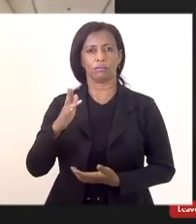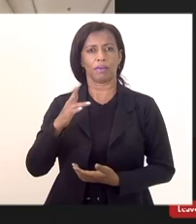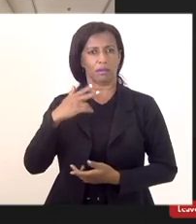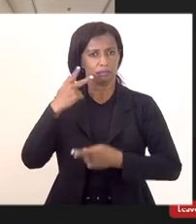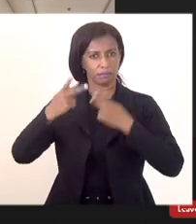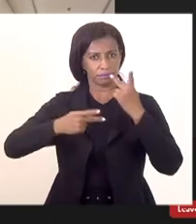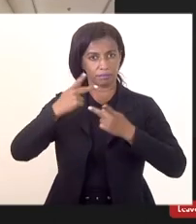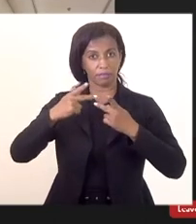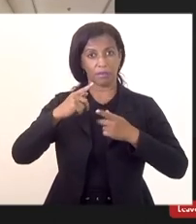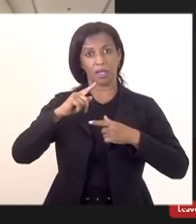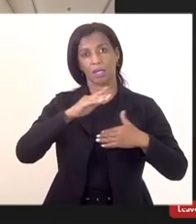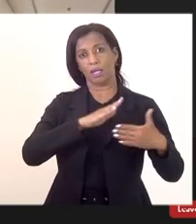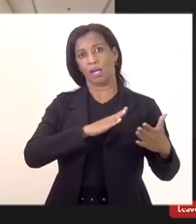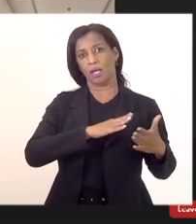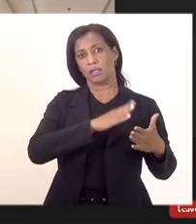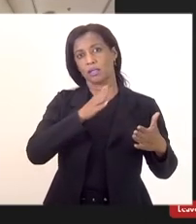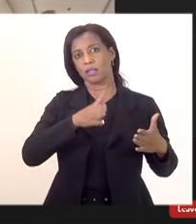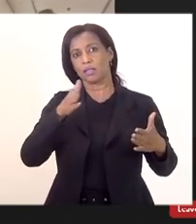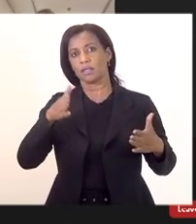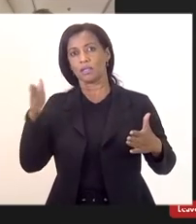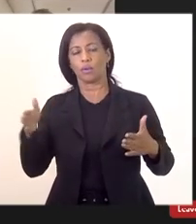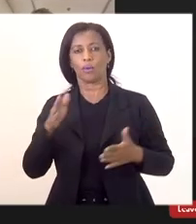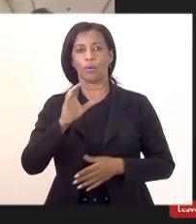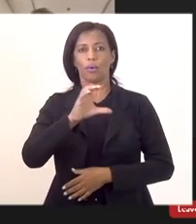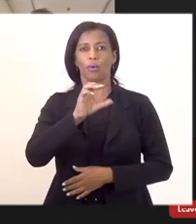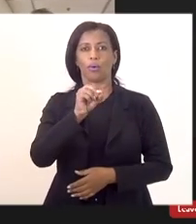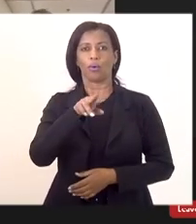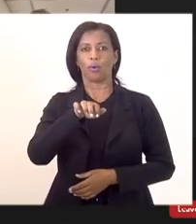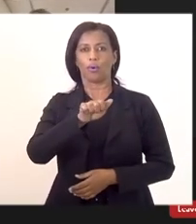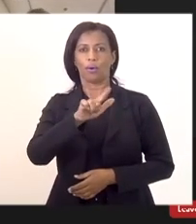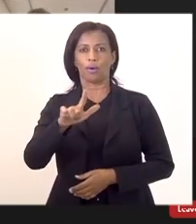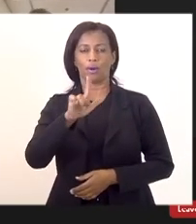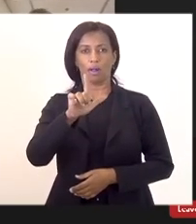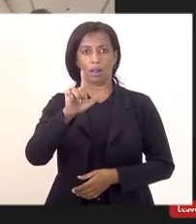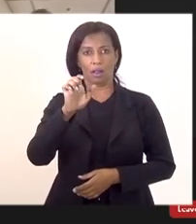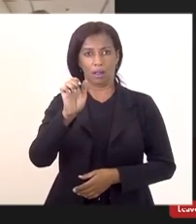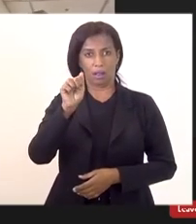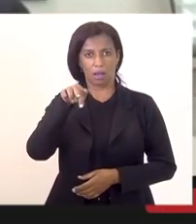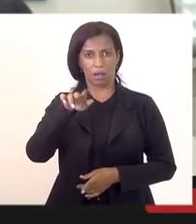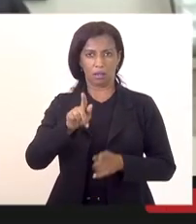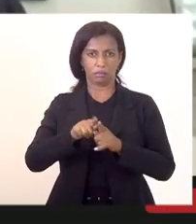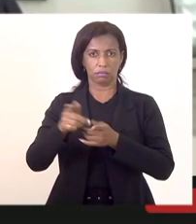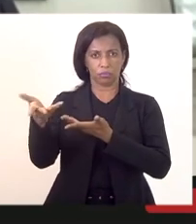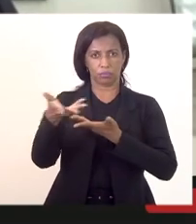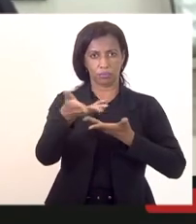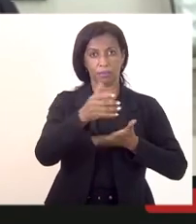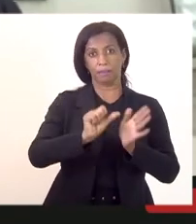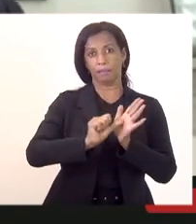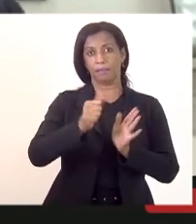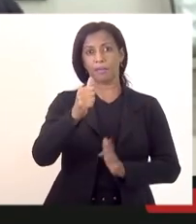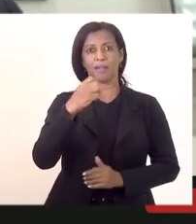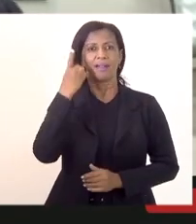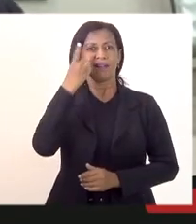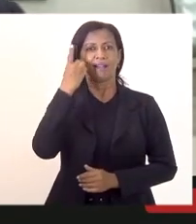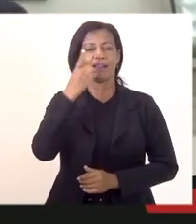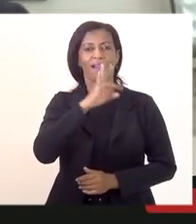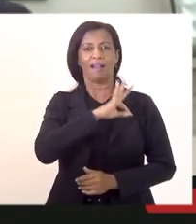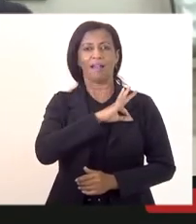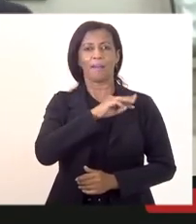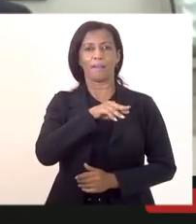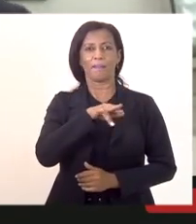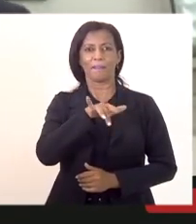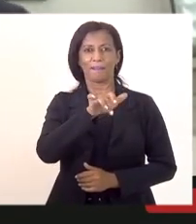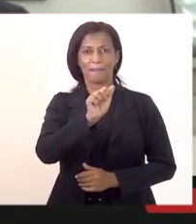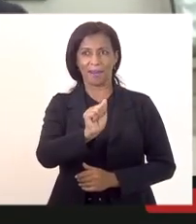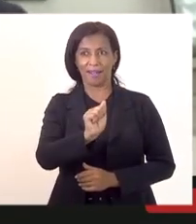E, na sequência, o coronel é Leandro e também franquear a palavra aos que estão presentes. Então, abri a palavra, em primeiro lugar, a deputada Marta Rocha, que foi